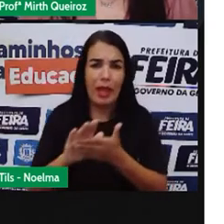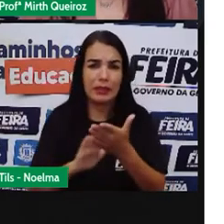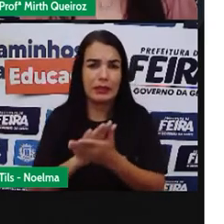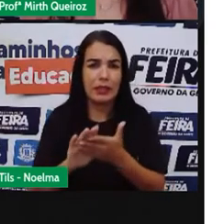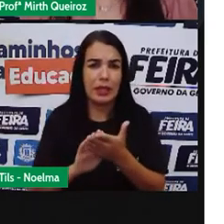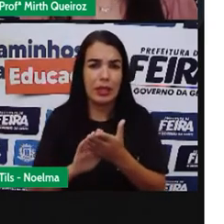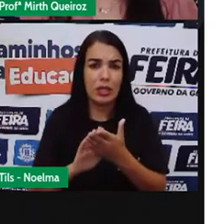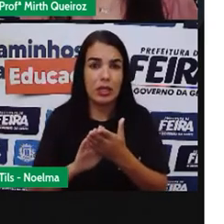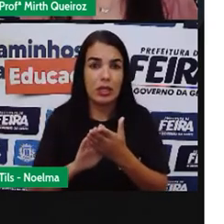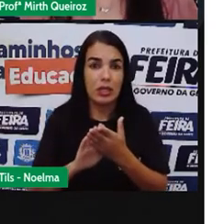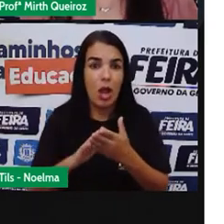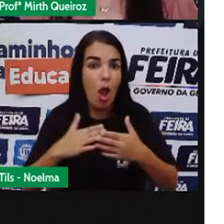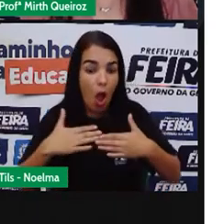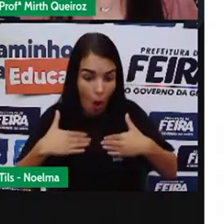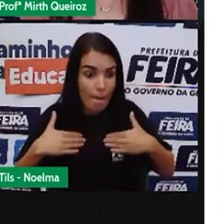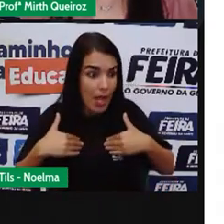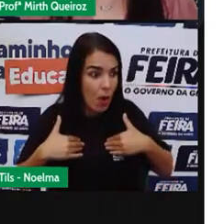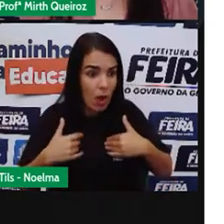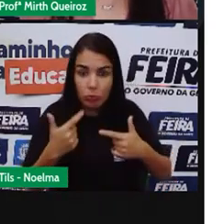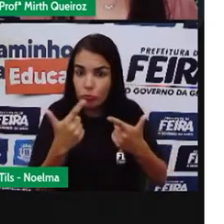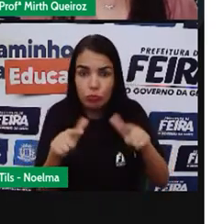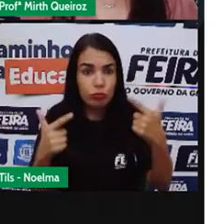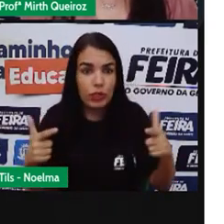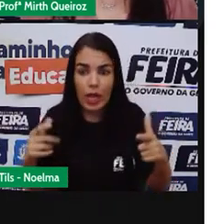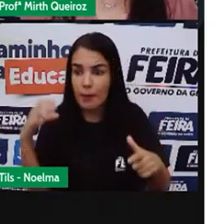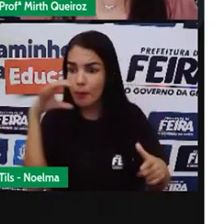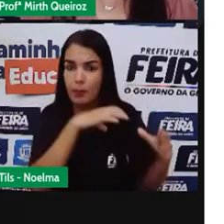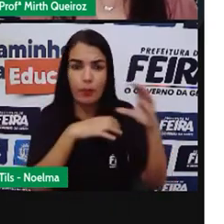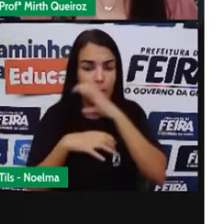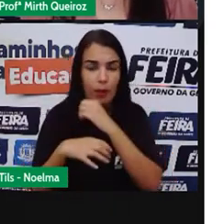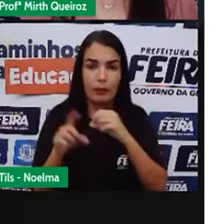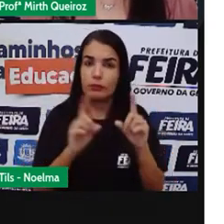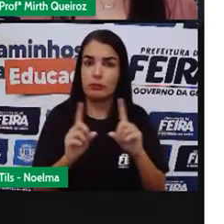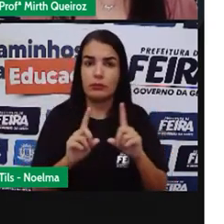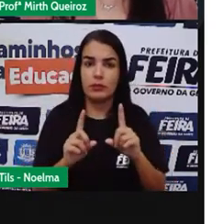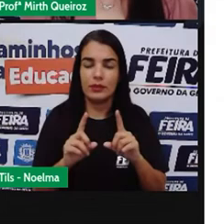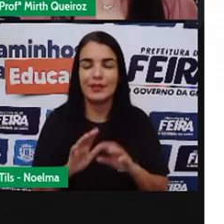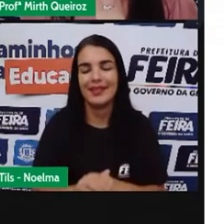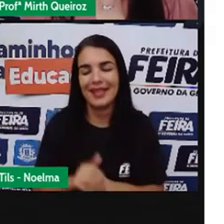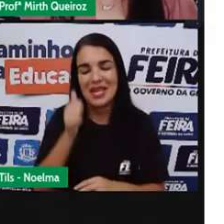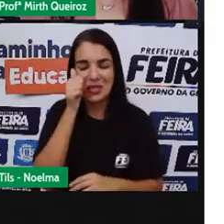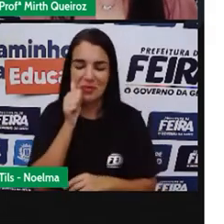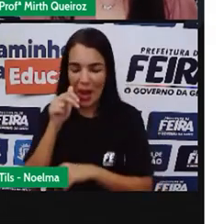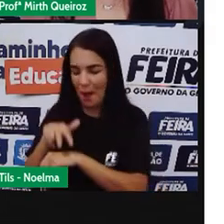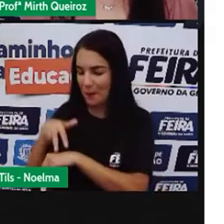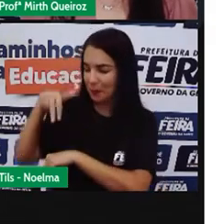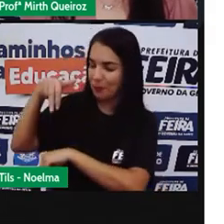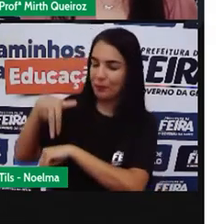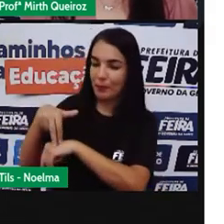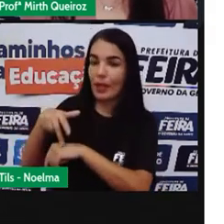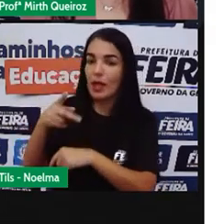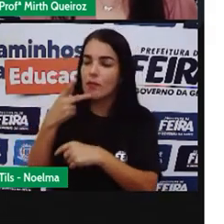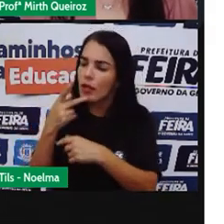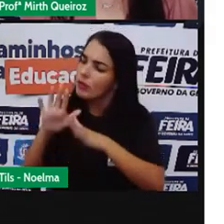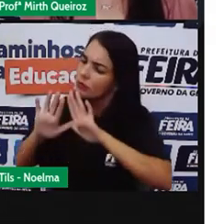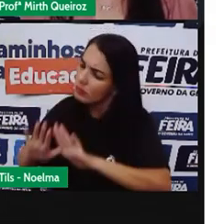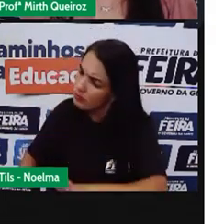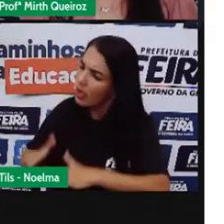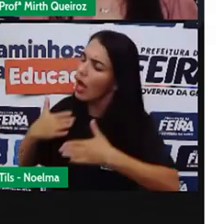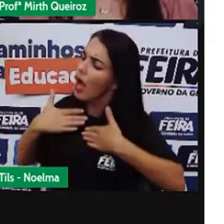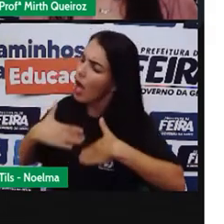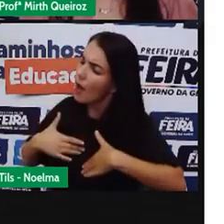olha, o meu é sem emergência. Uma das aeromoças, de pé ao seu lado, tentar acalmá-lo.